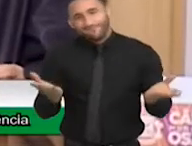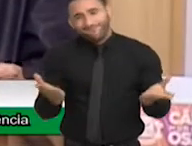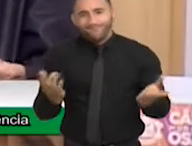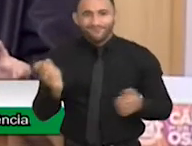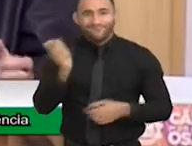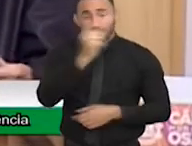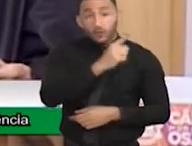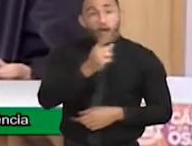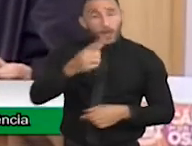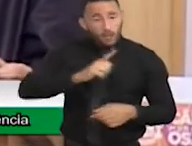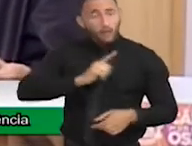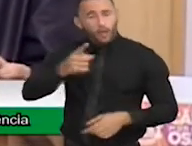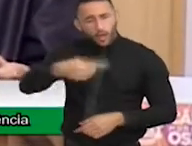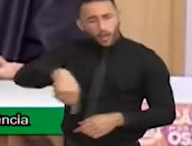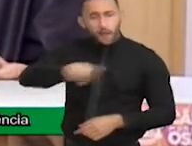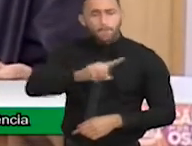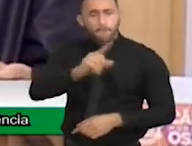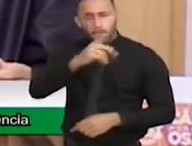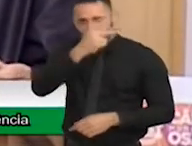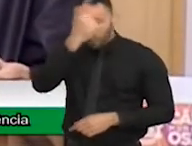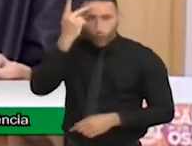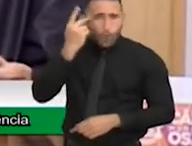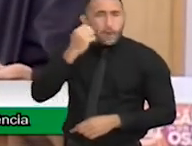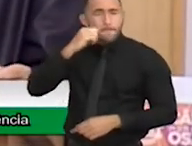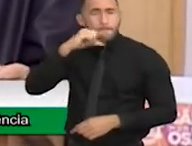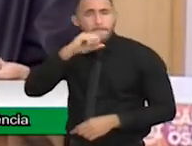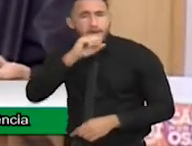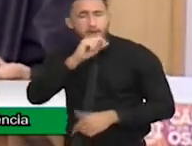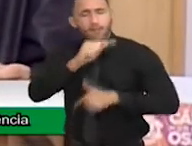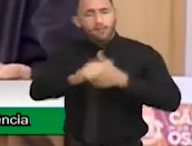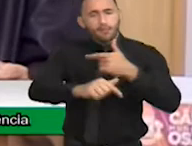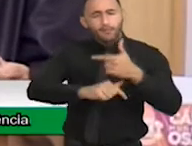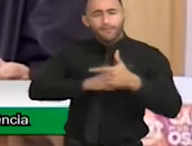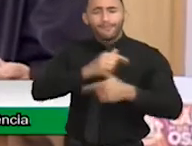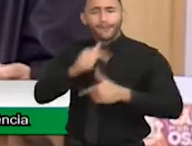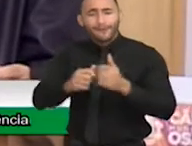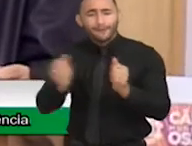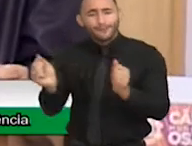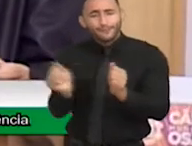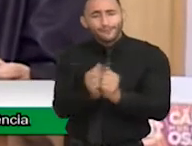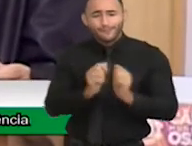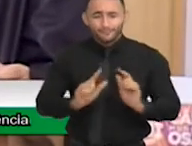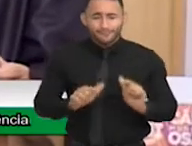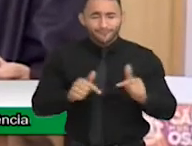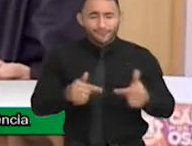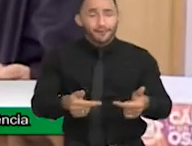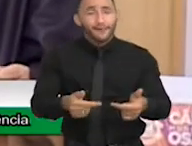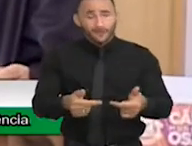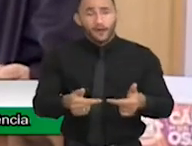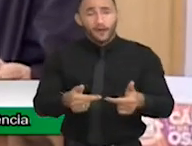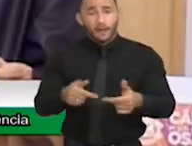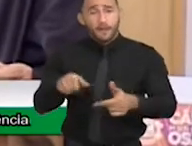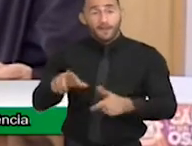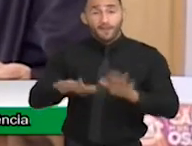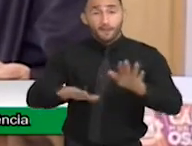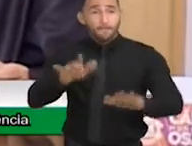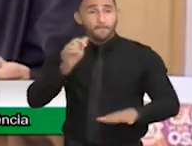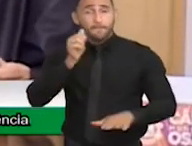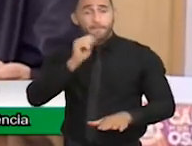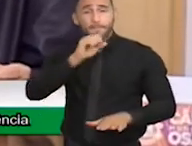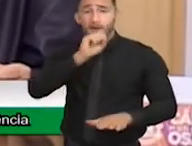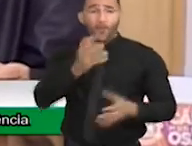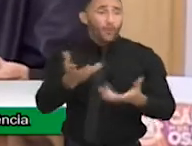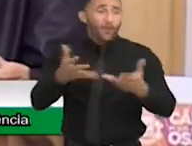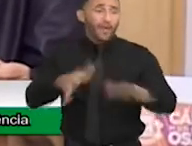com deficiência, mães do grupo Ativismo Autista, que eu conheço muitas delas, que a gente está sempre participando atualmente, elas não querem perder tempo.